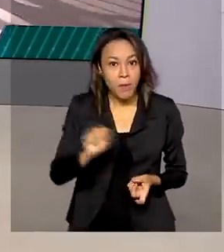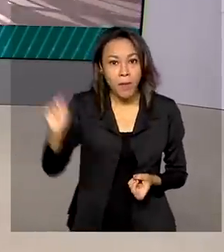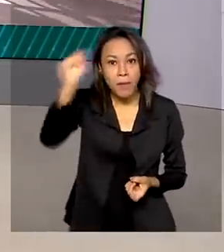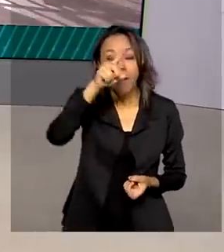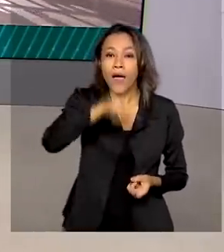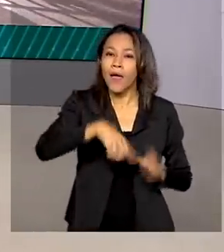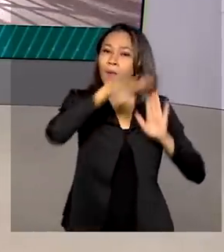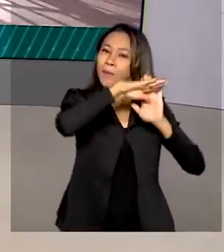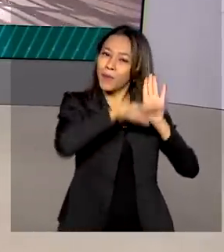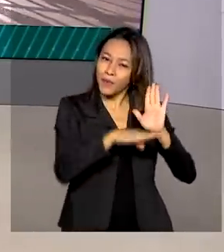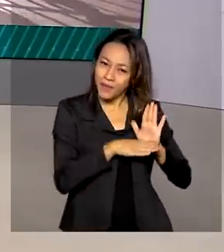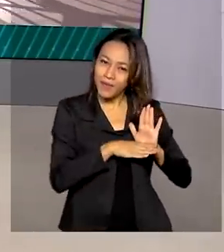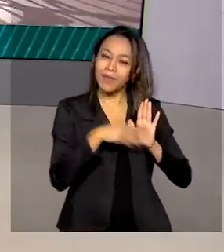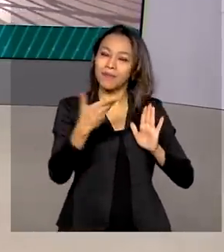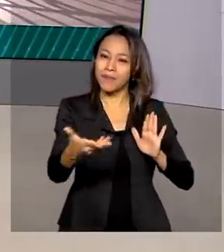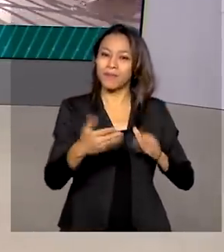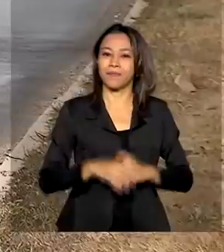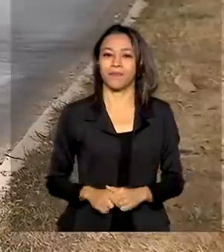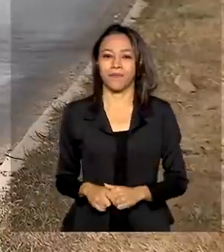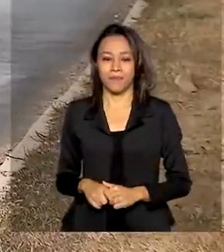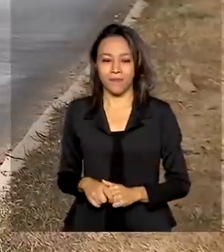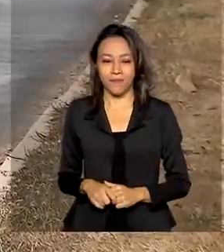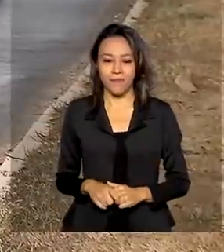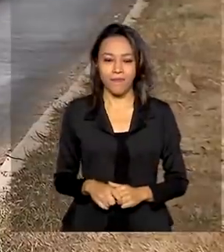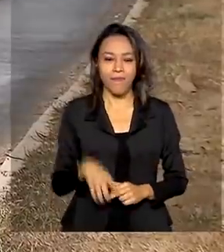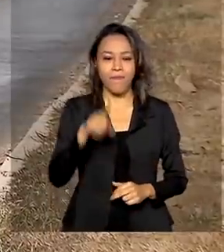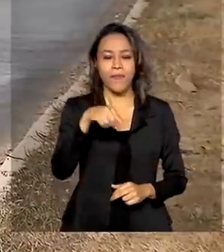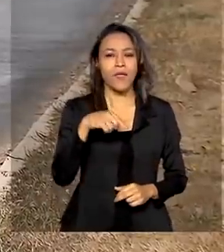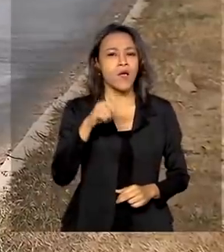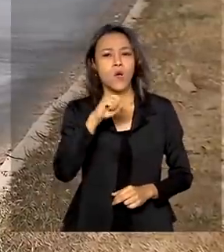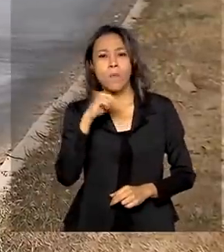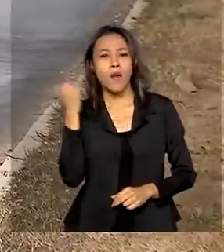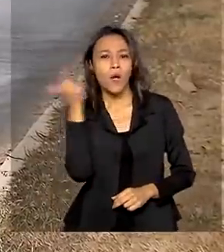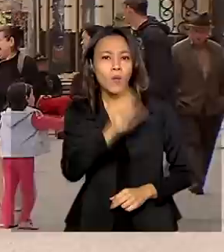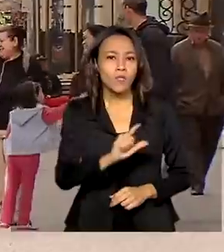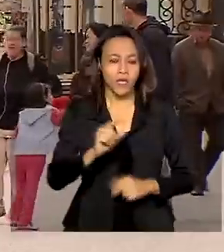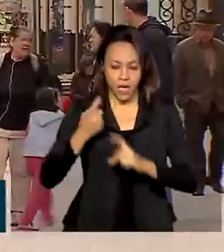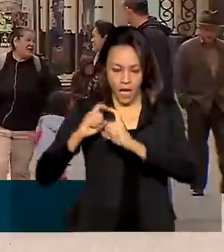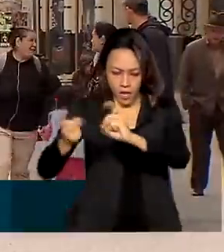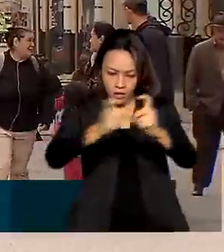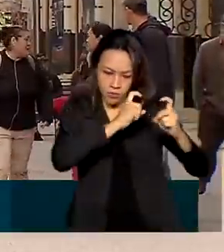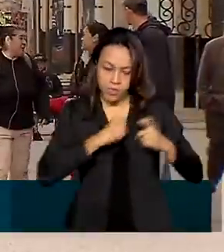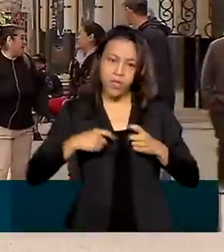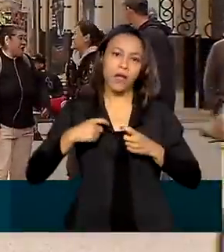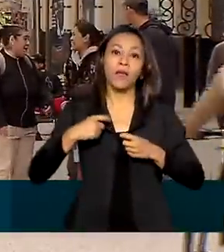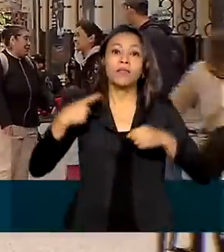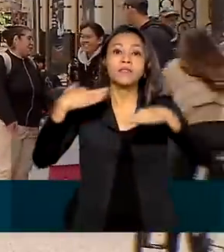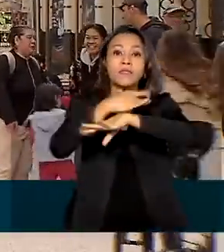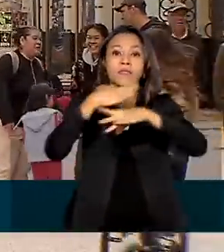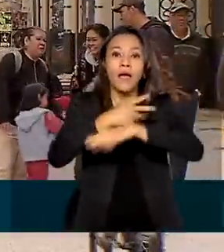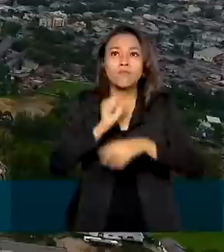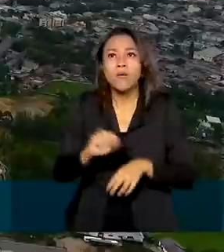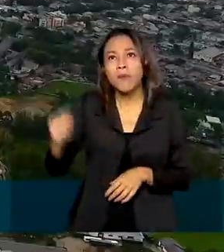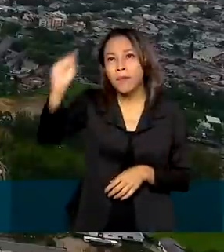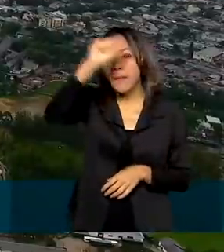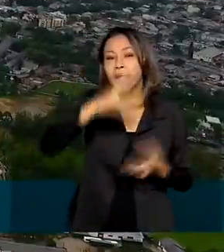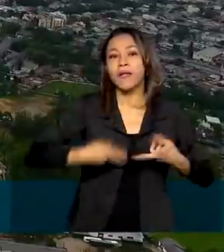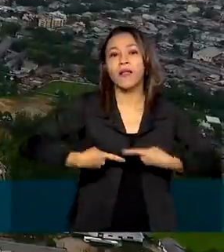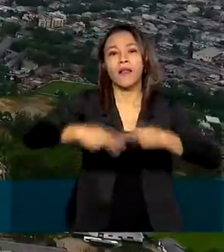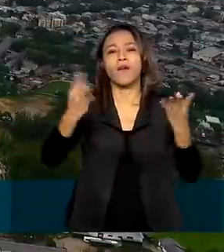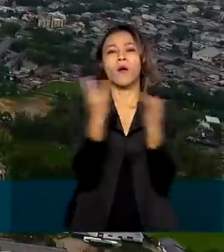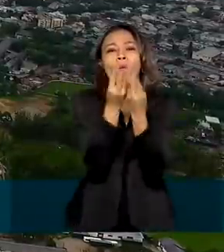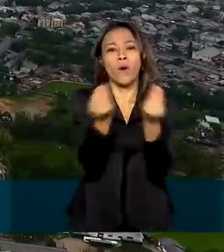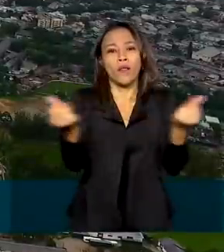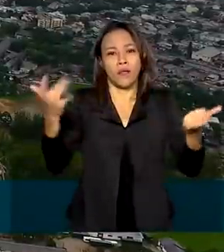programa Prefeito Mais Brasil. Para administrar bem as cidades e levar qualidade de vida aos cidadãos, a